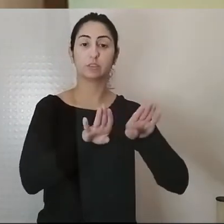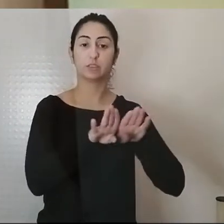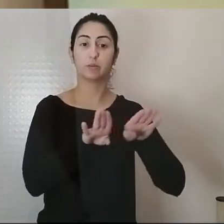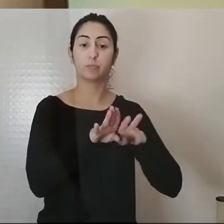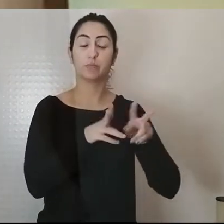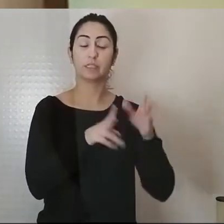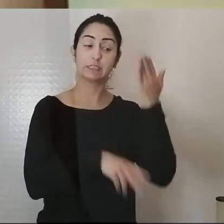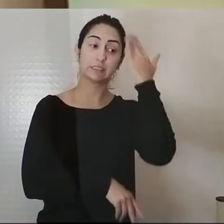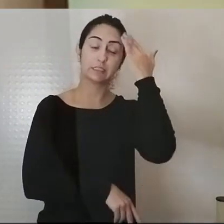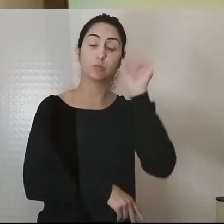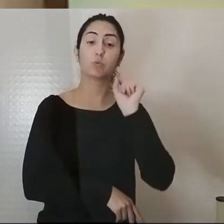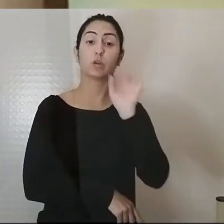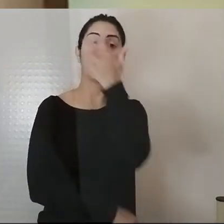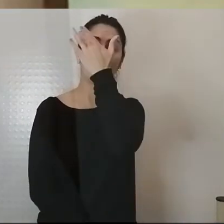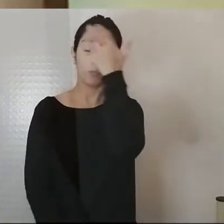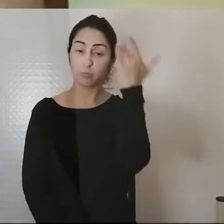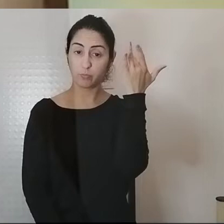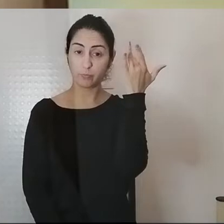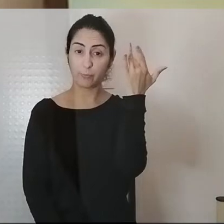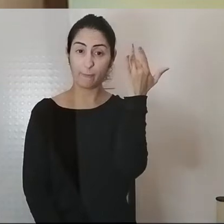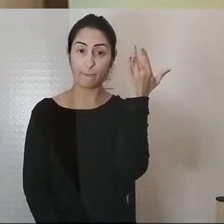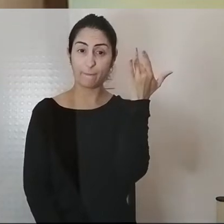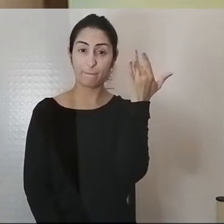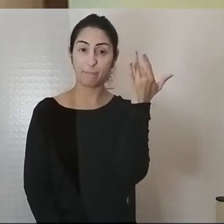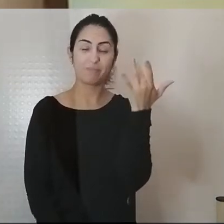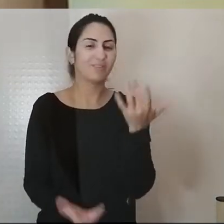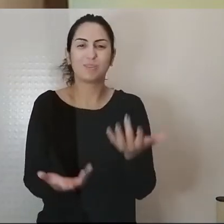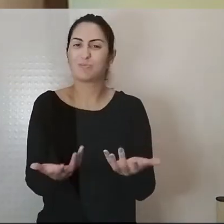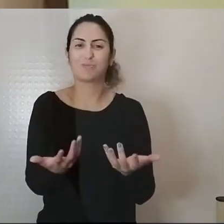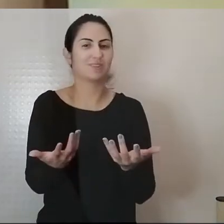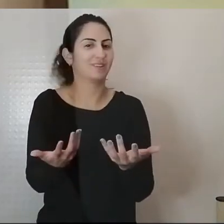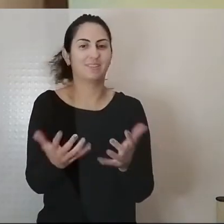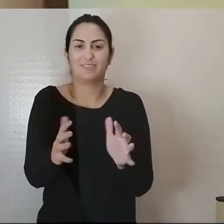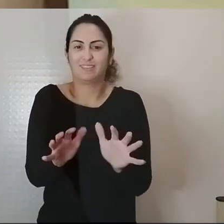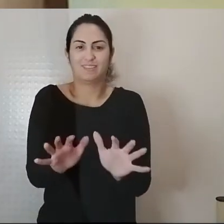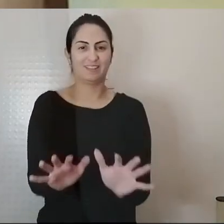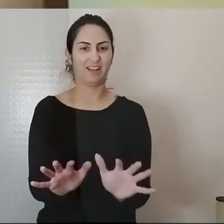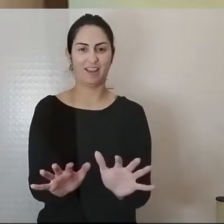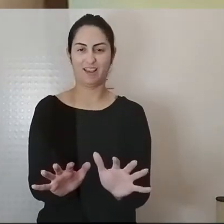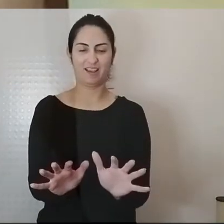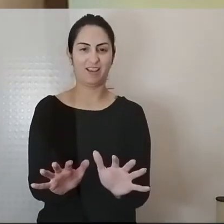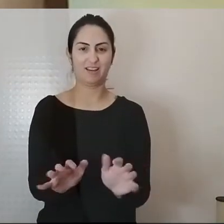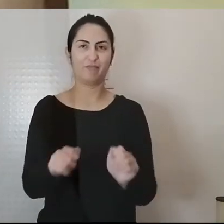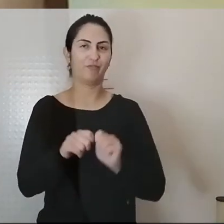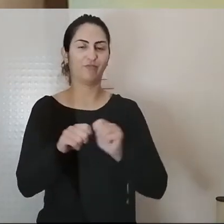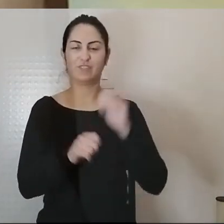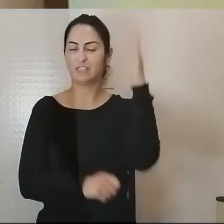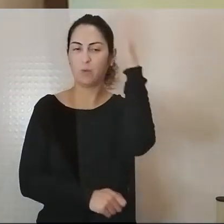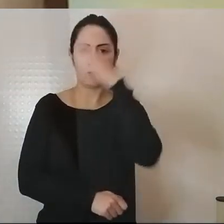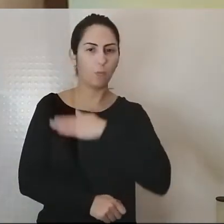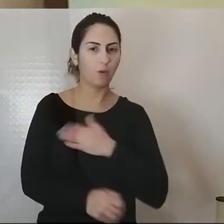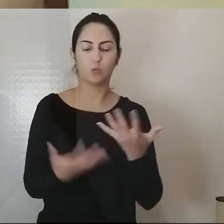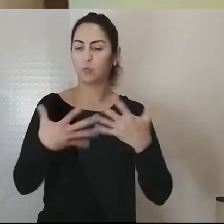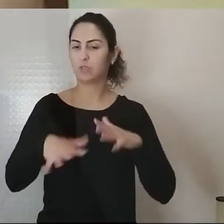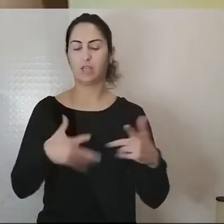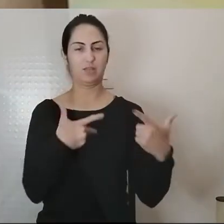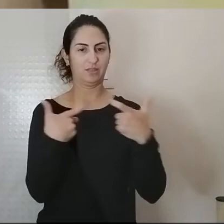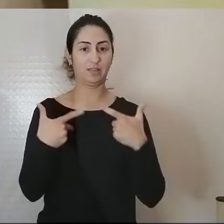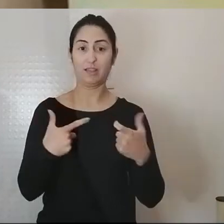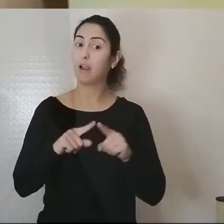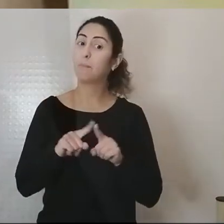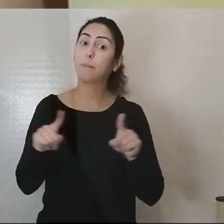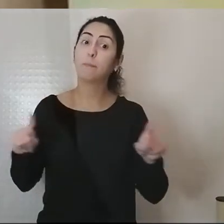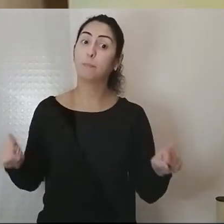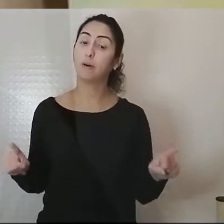as pessoas não estão predispostas para cometer crueldades e terrorismos, mas